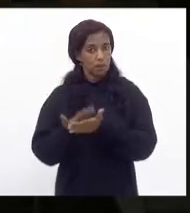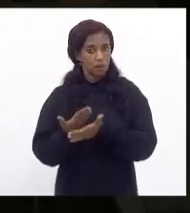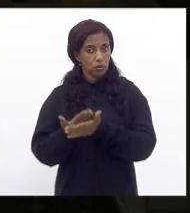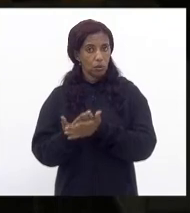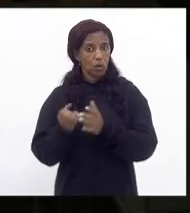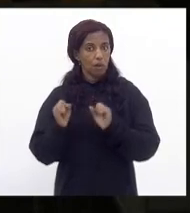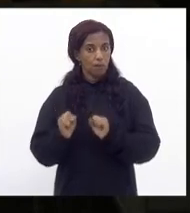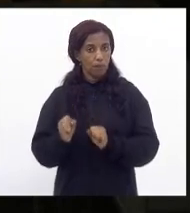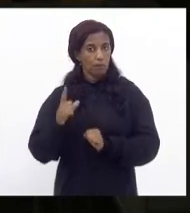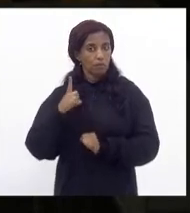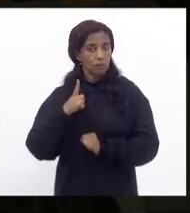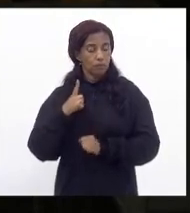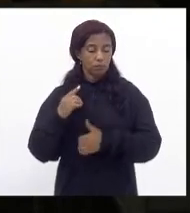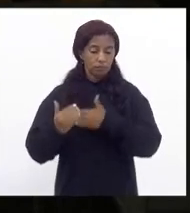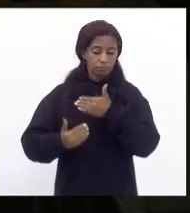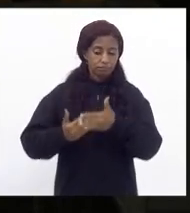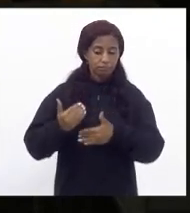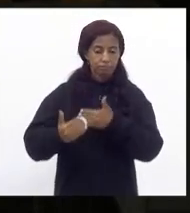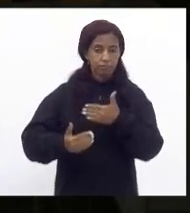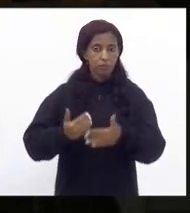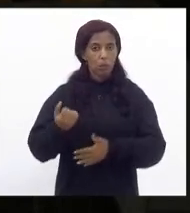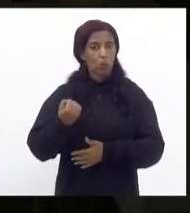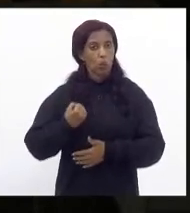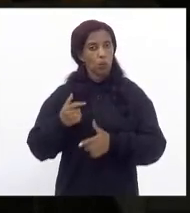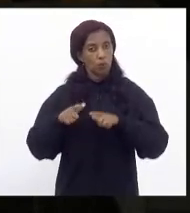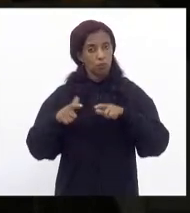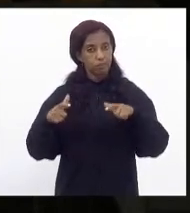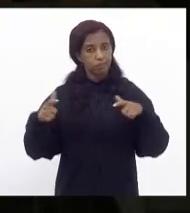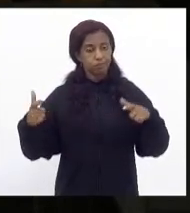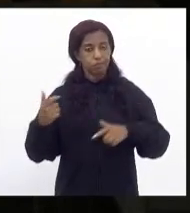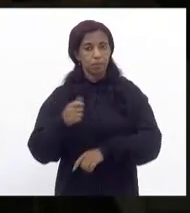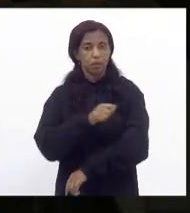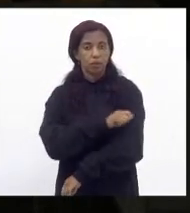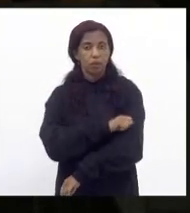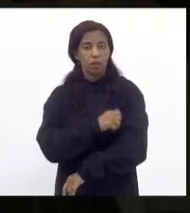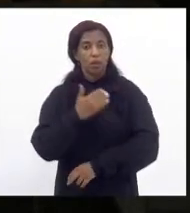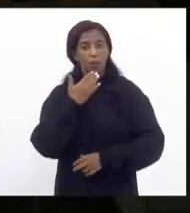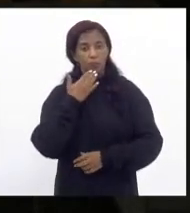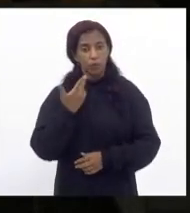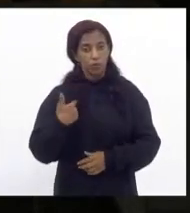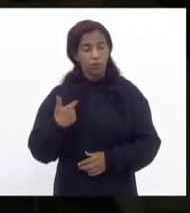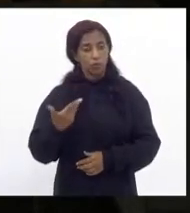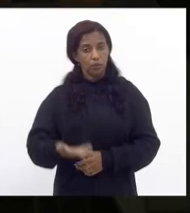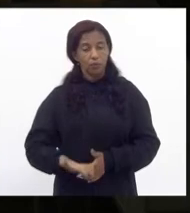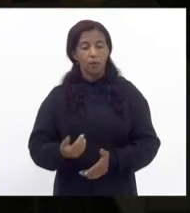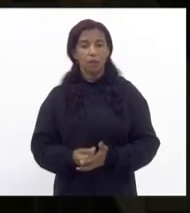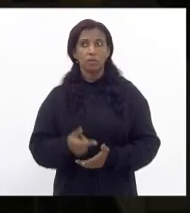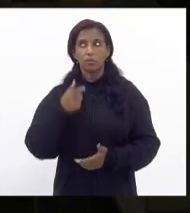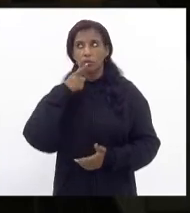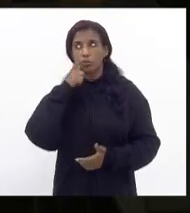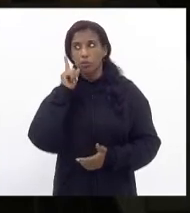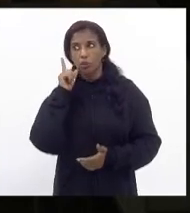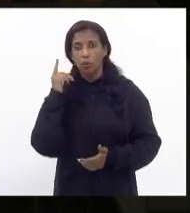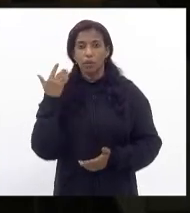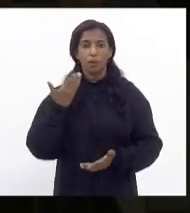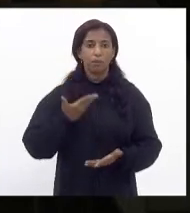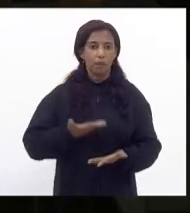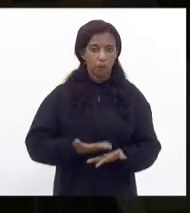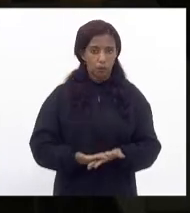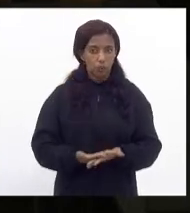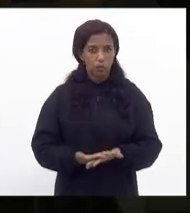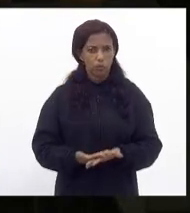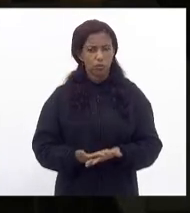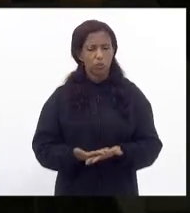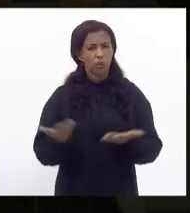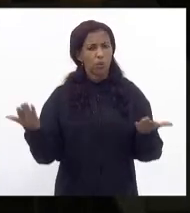acolher gradualmente um número cada vez maior de alunos é um apelo que faço recebi de ontem para hoje deputada Marta Rocha